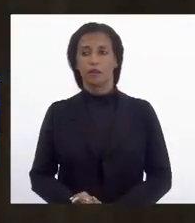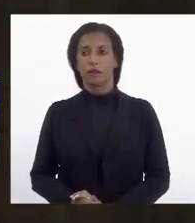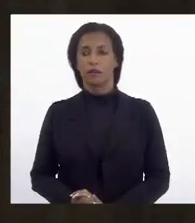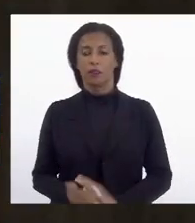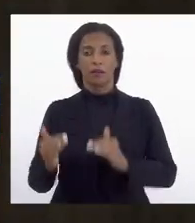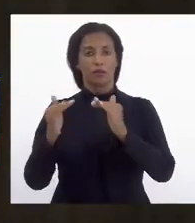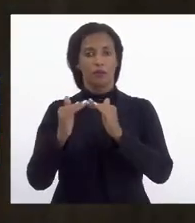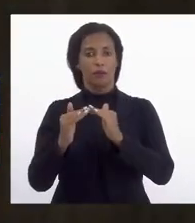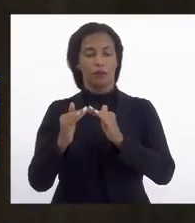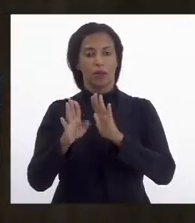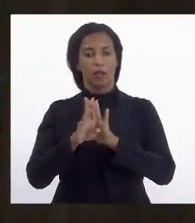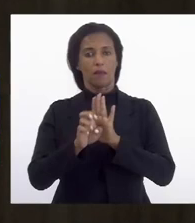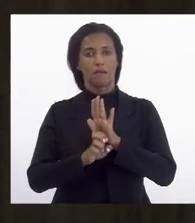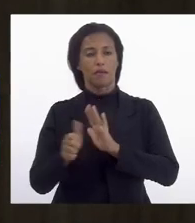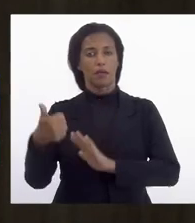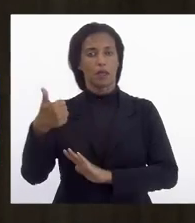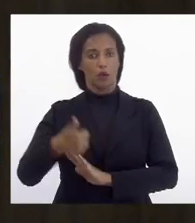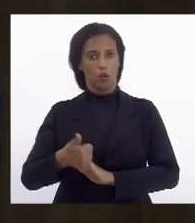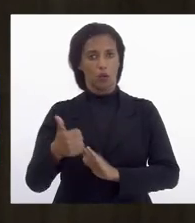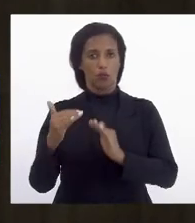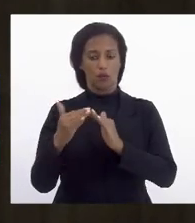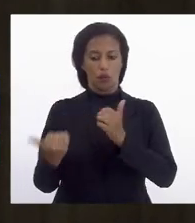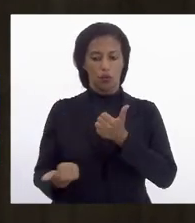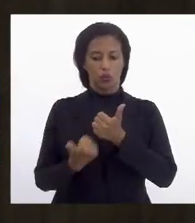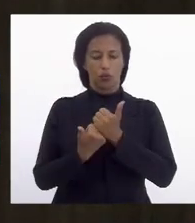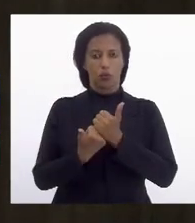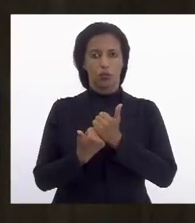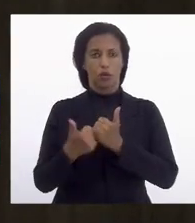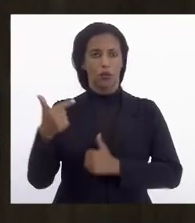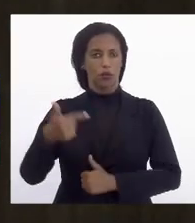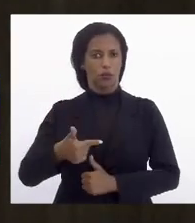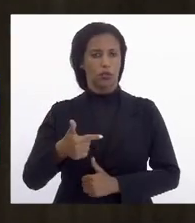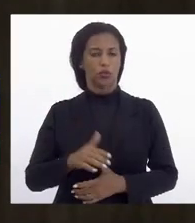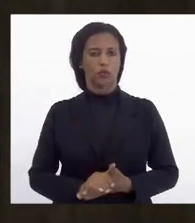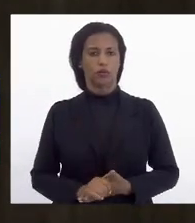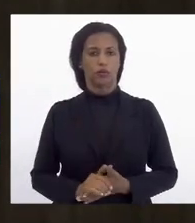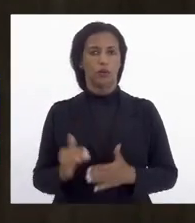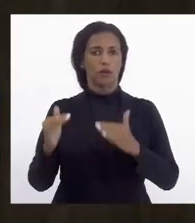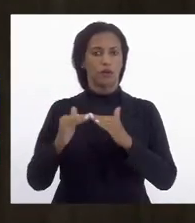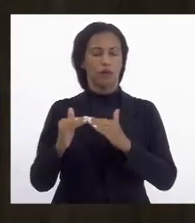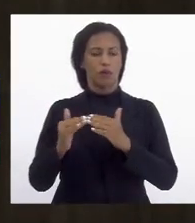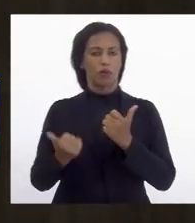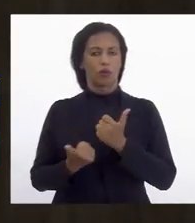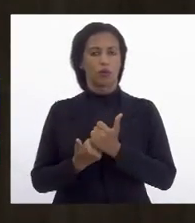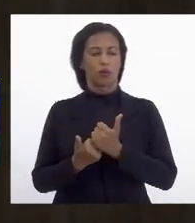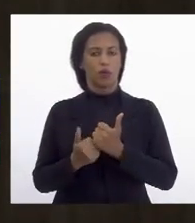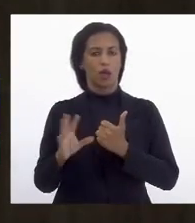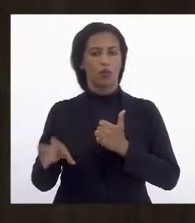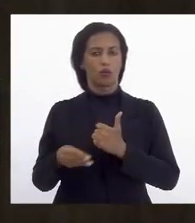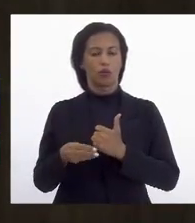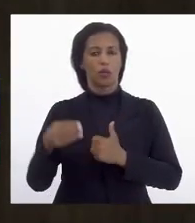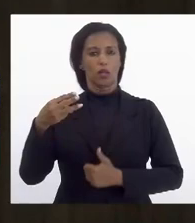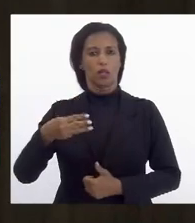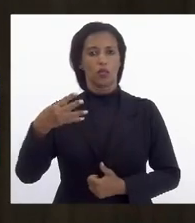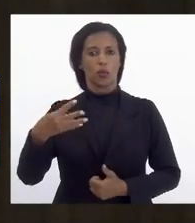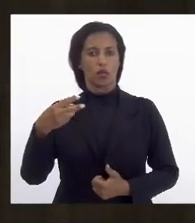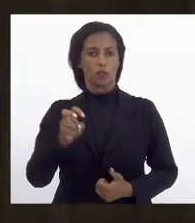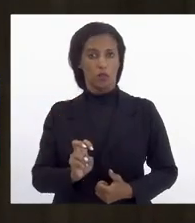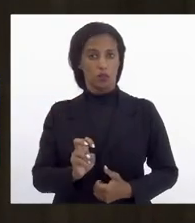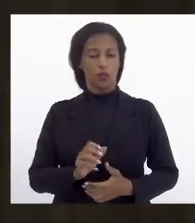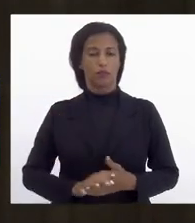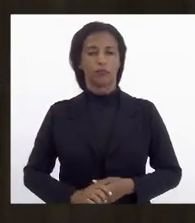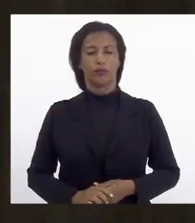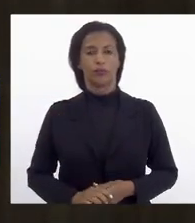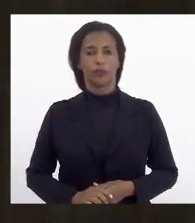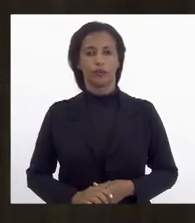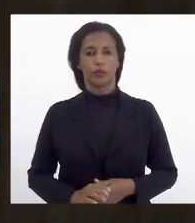favorável emenda 1 favorável com subemenda emenda 2 favorável com subemenda aglutinativa emendas 3 4 e 5